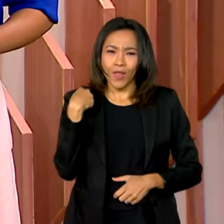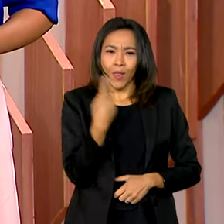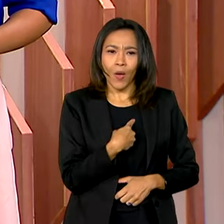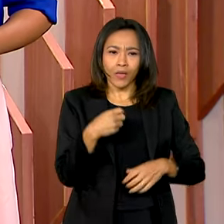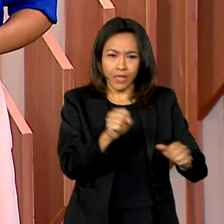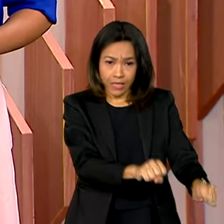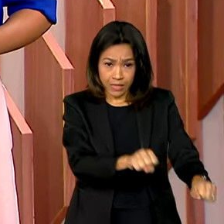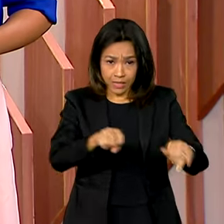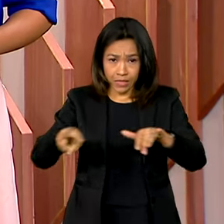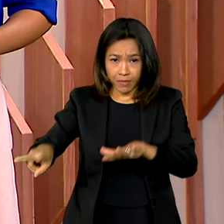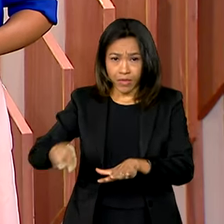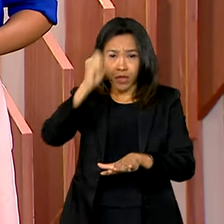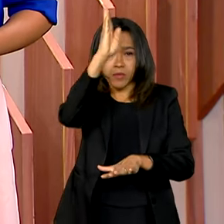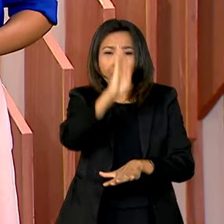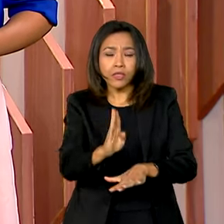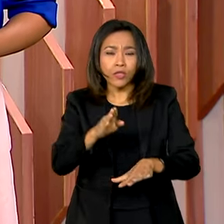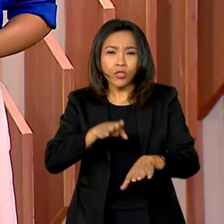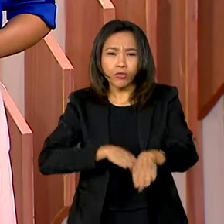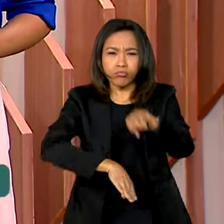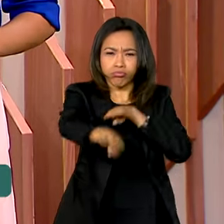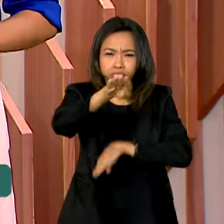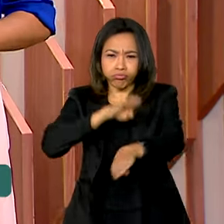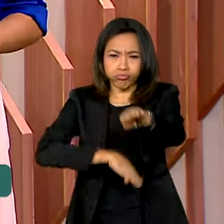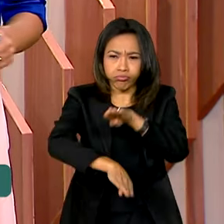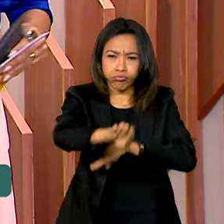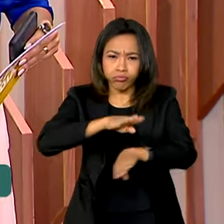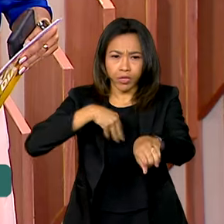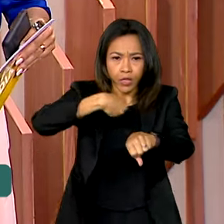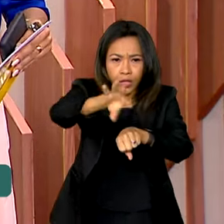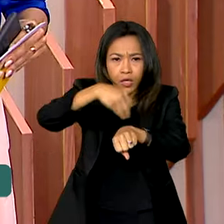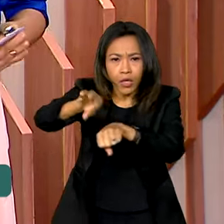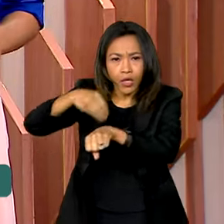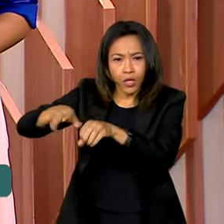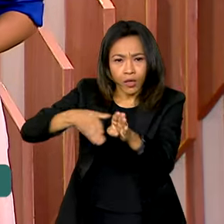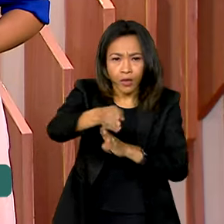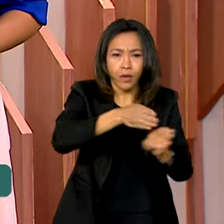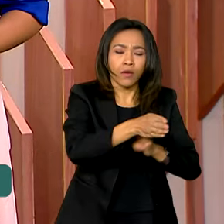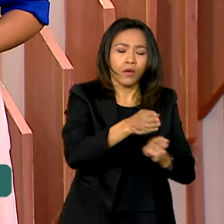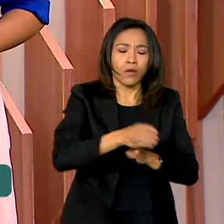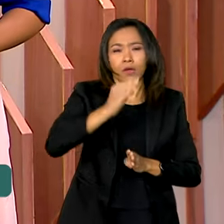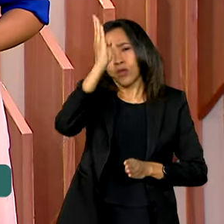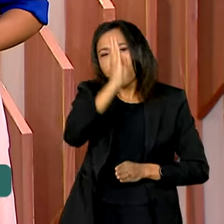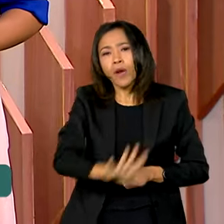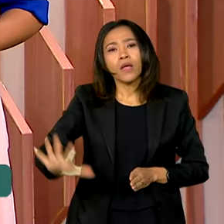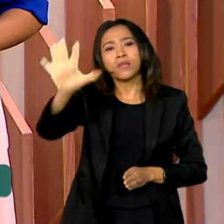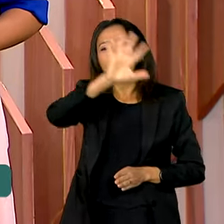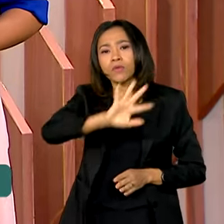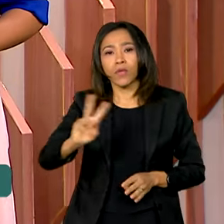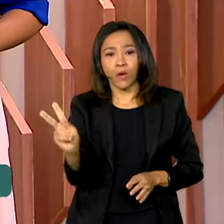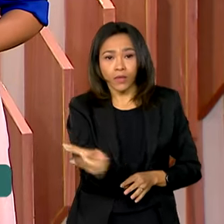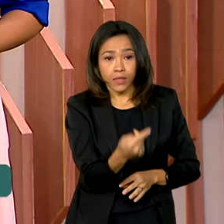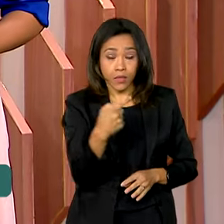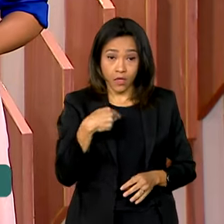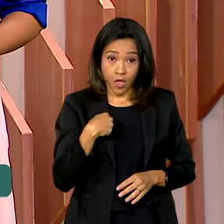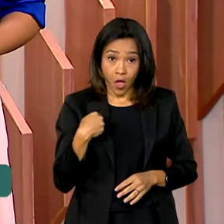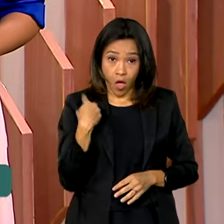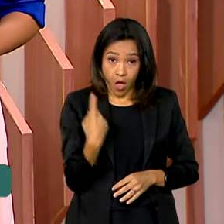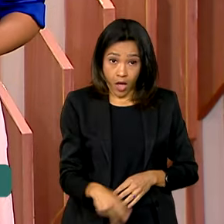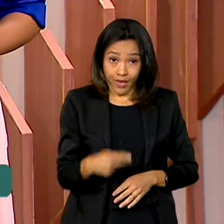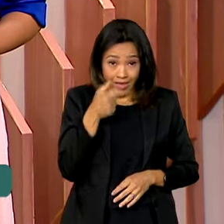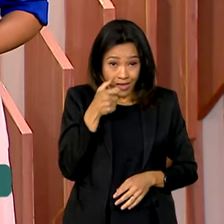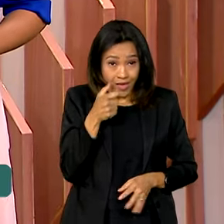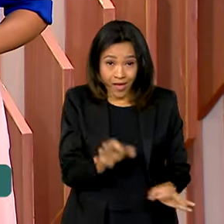Nacional de Trânsito e atividades educativas estão sendo realizadas em todo o país. Nossa reportagem acompanhou